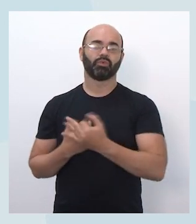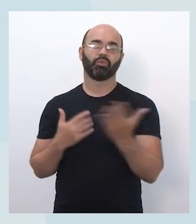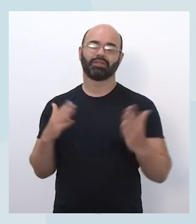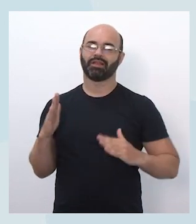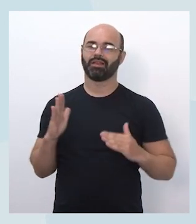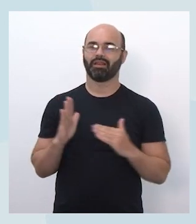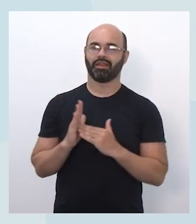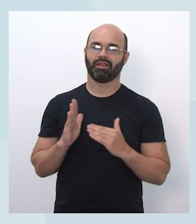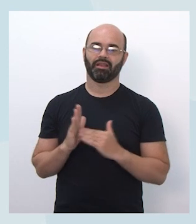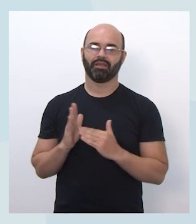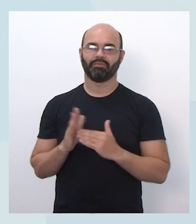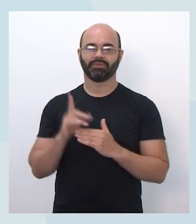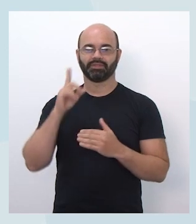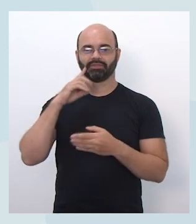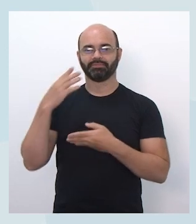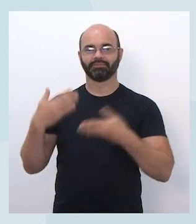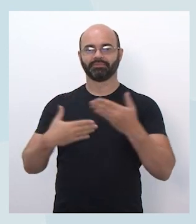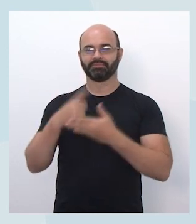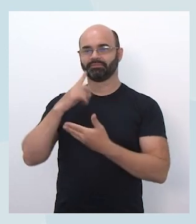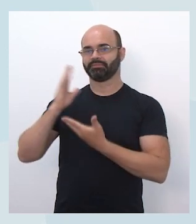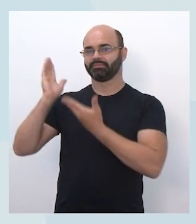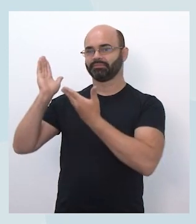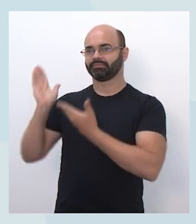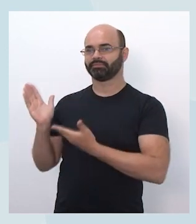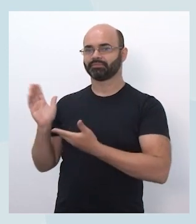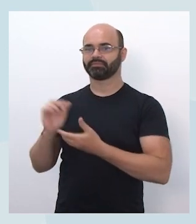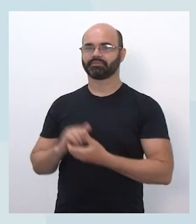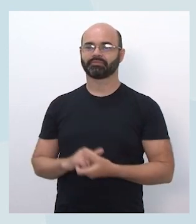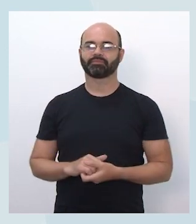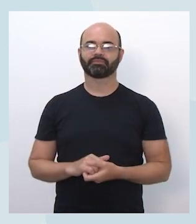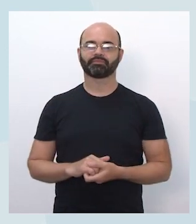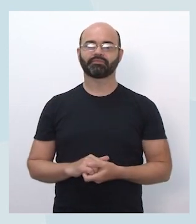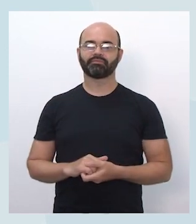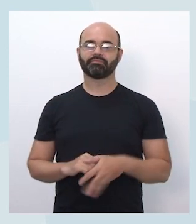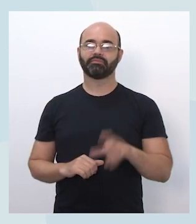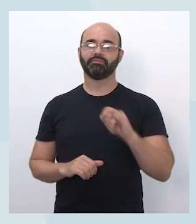Aí no slide está mostrando o link para a manifestação de interesse que já está rolando